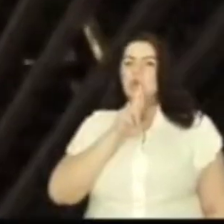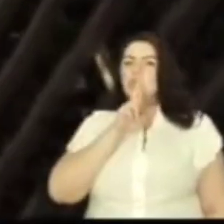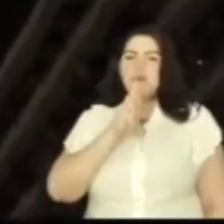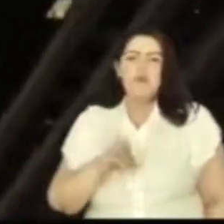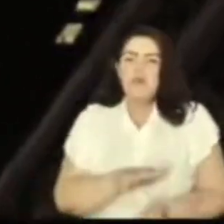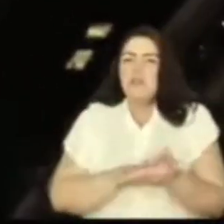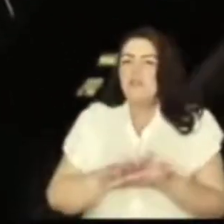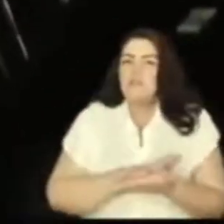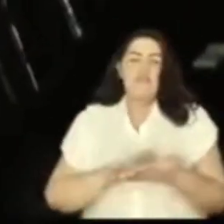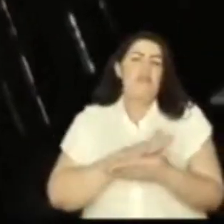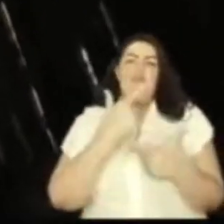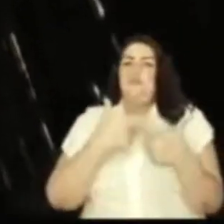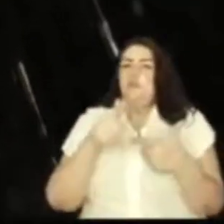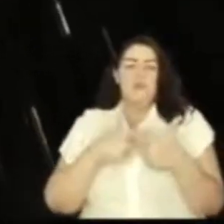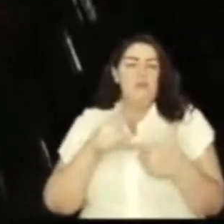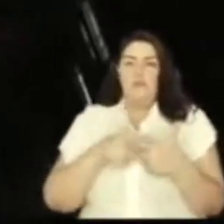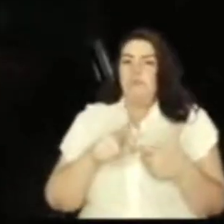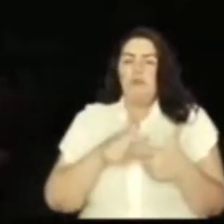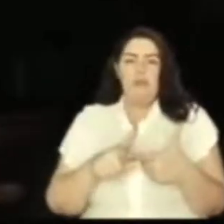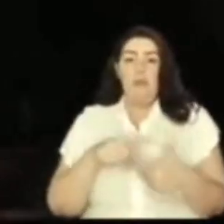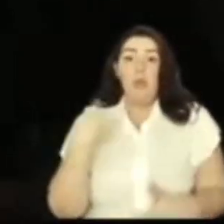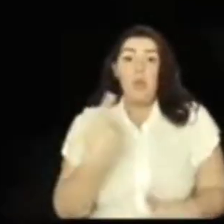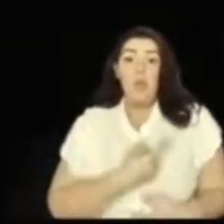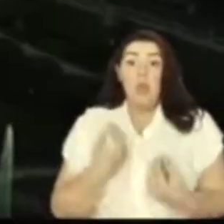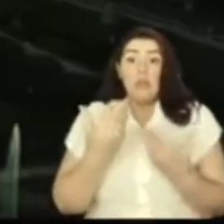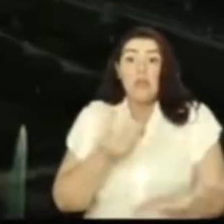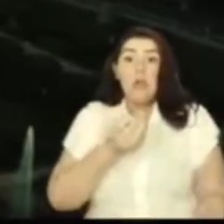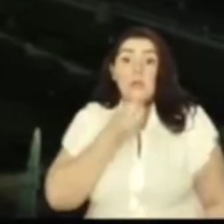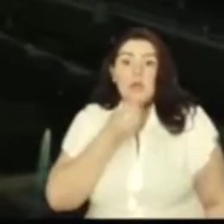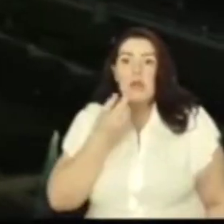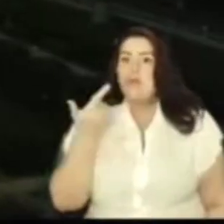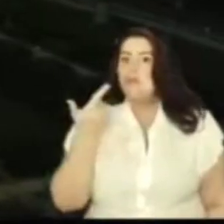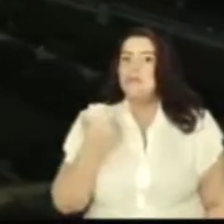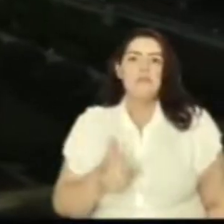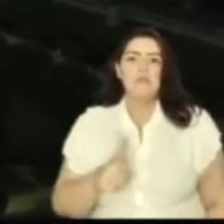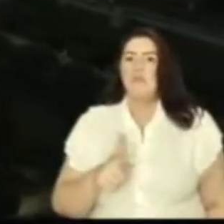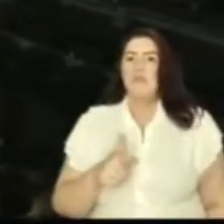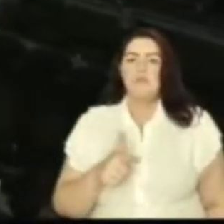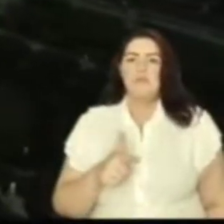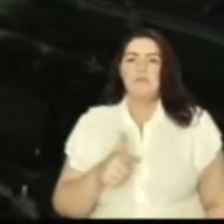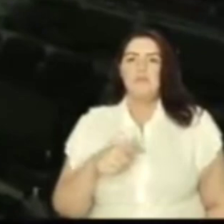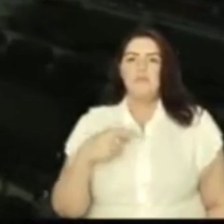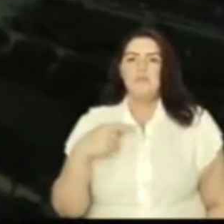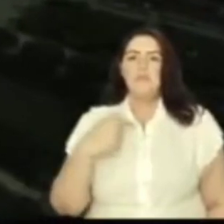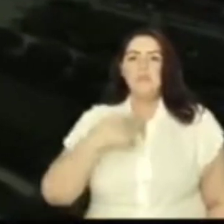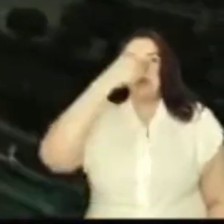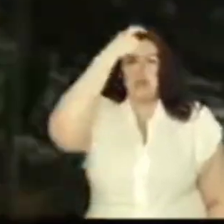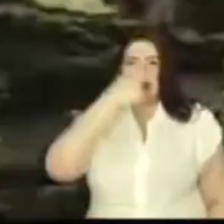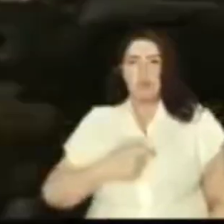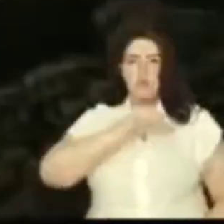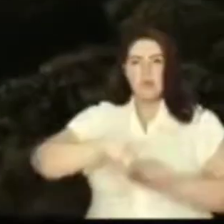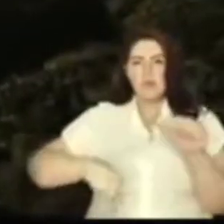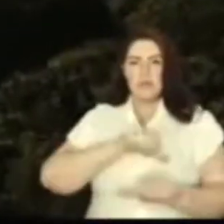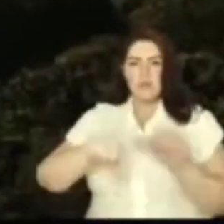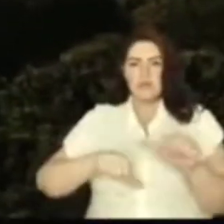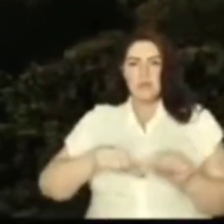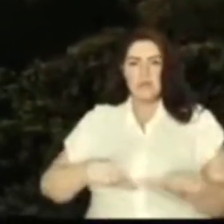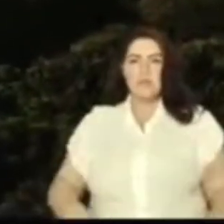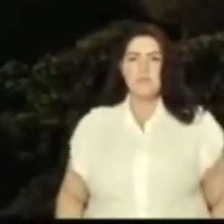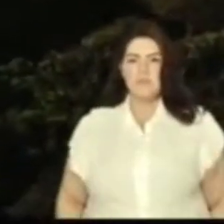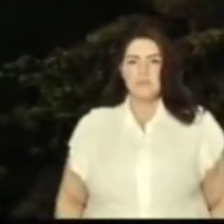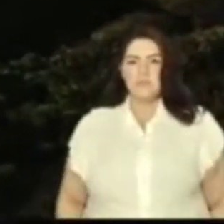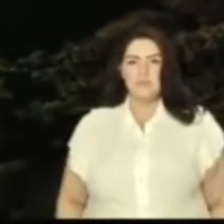nenhuma. Eles não vão conseguir. Não dão conta, não darão. E nós também não daremos nenhuma chance para ele. Escreve aí. Eu sou a